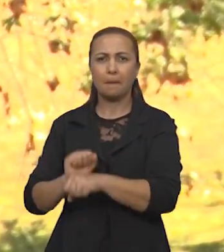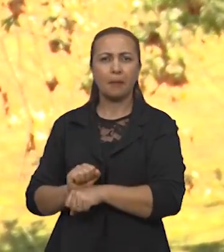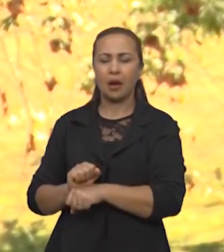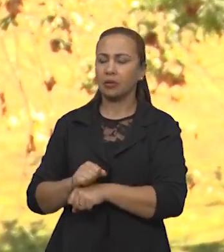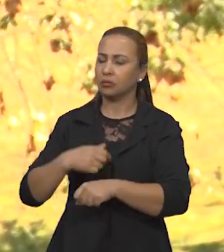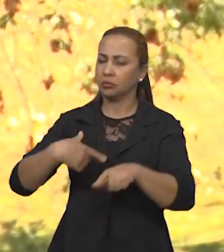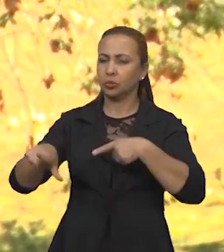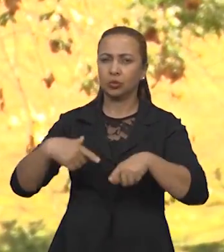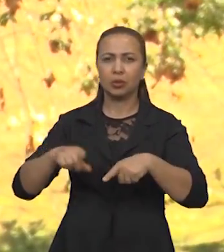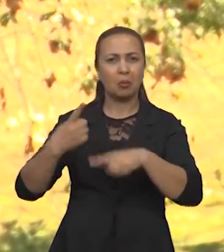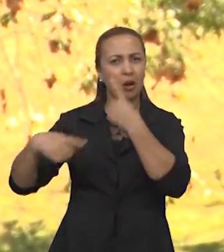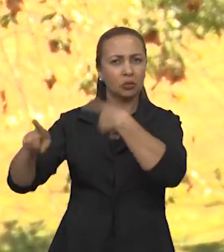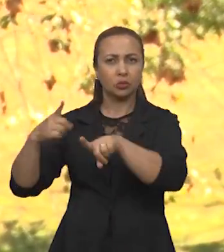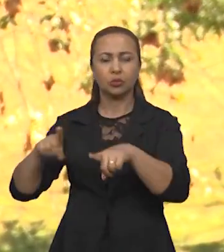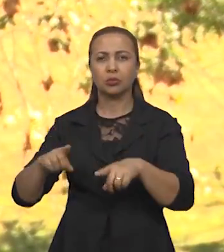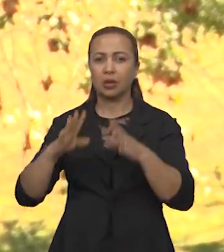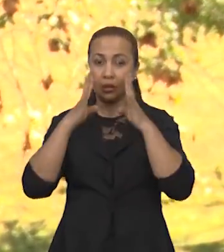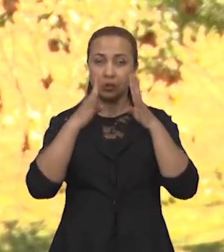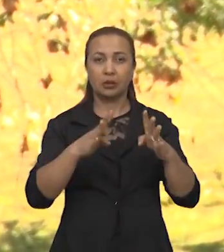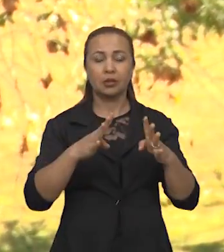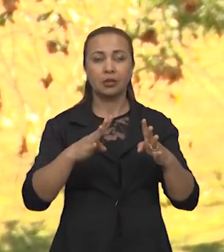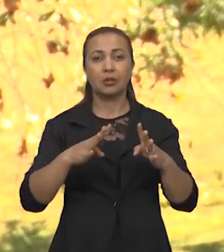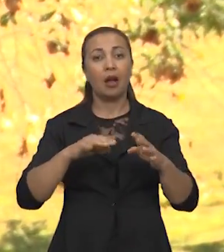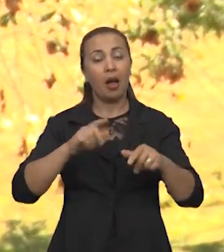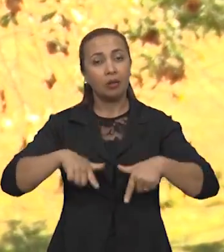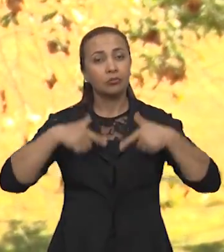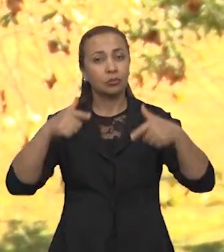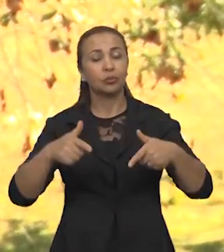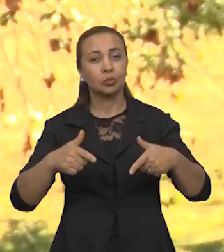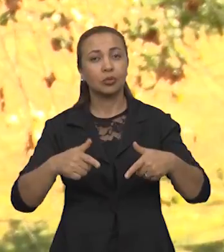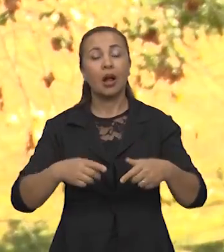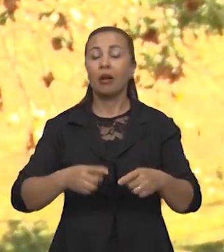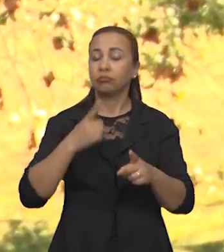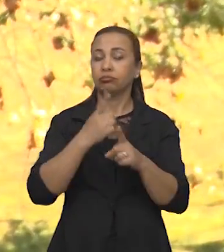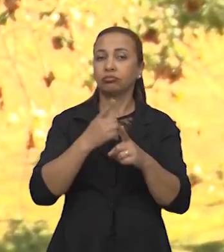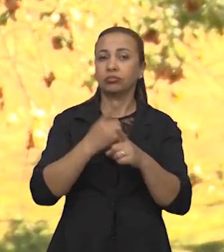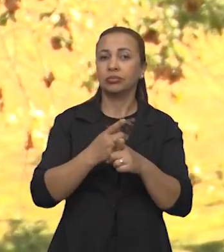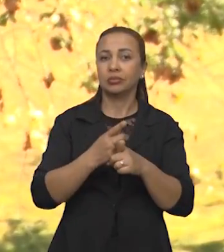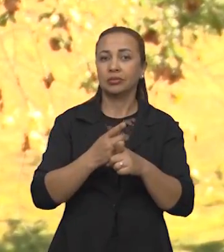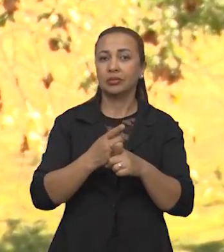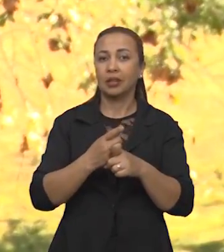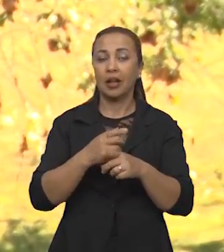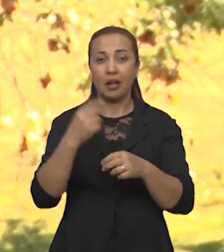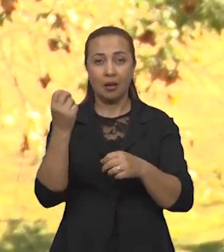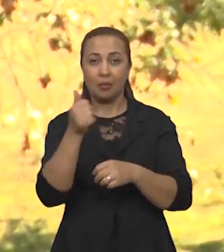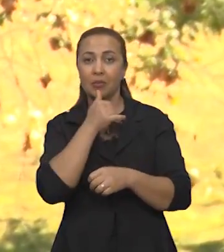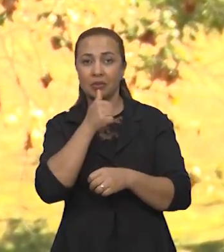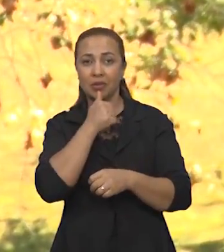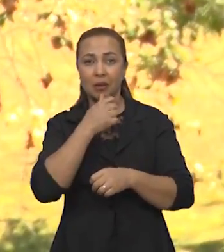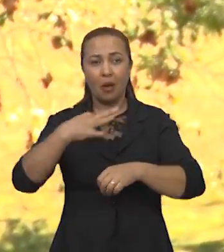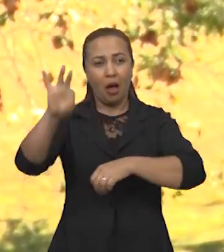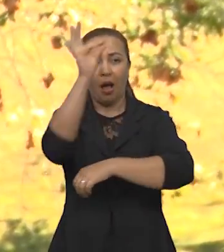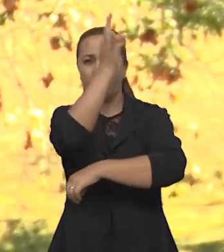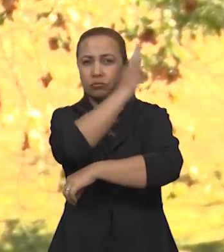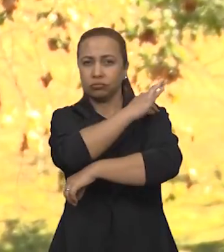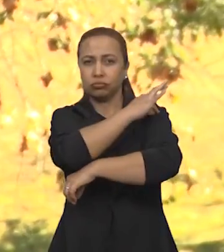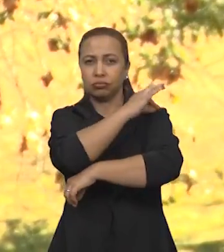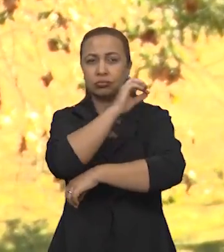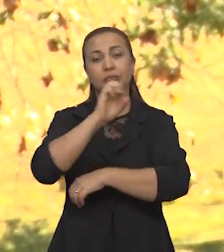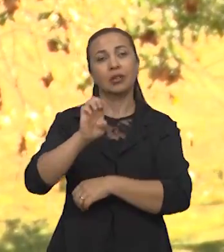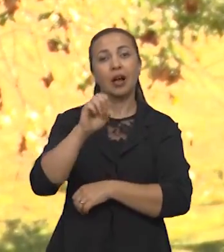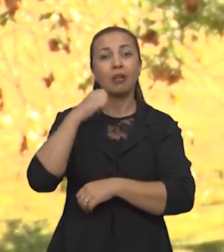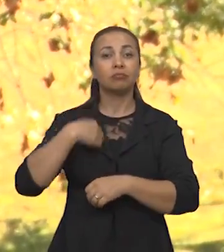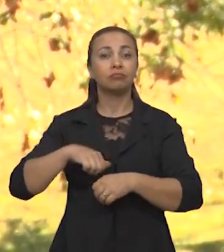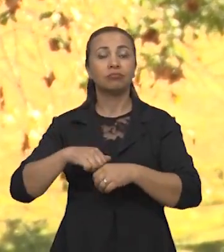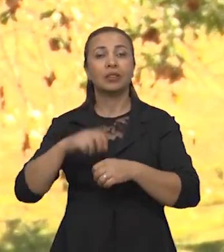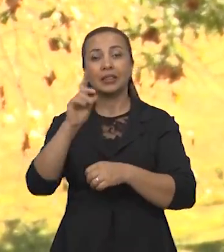diversas atuações e estão atentos aos desafios a serem vencidos. Há exemplo do combate ao Aedes aegypti. Cientistas da